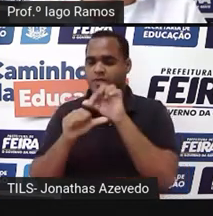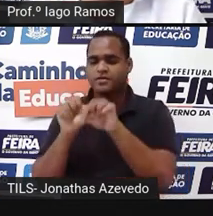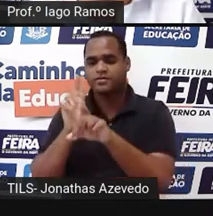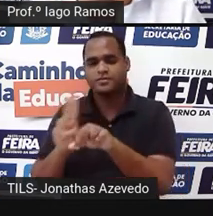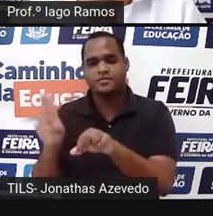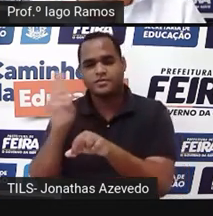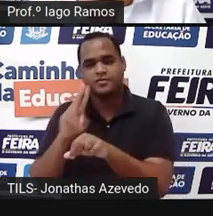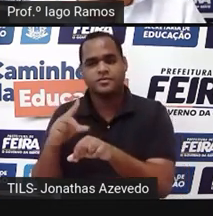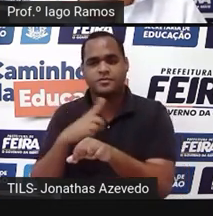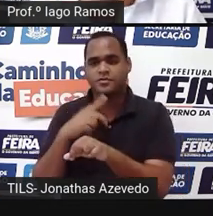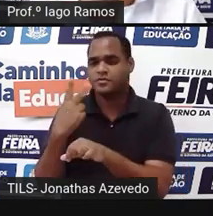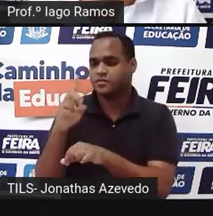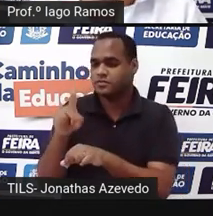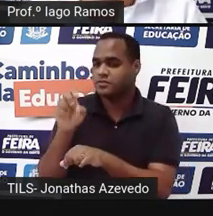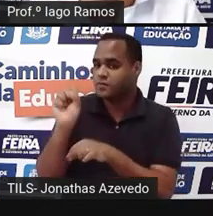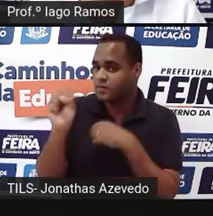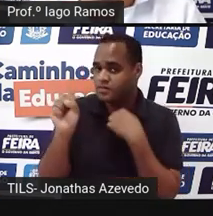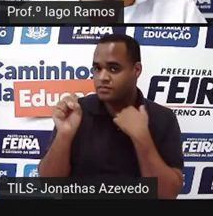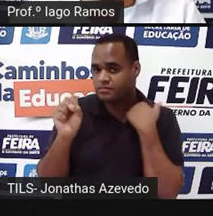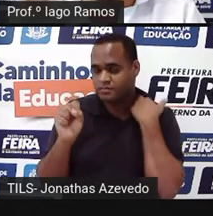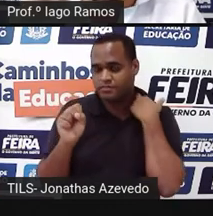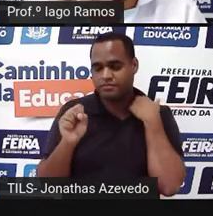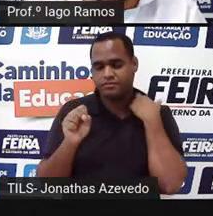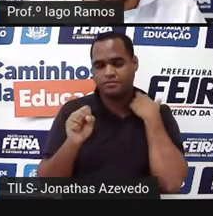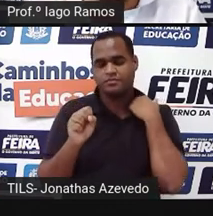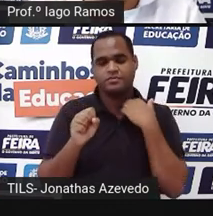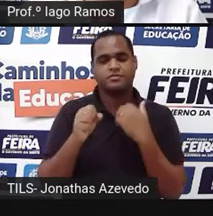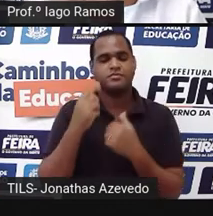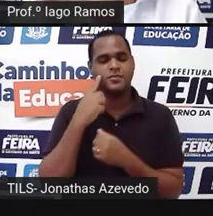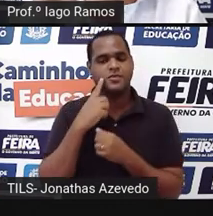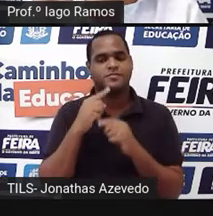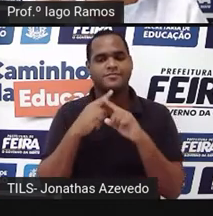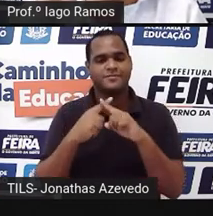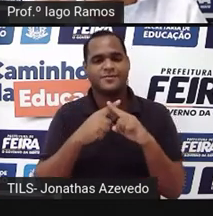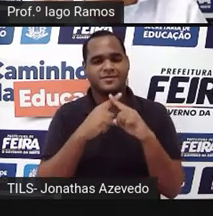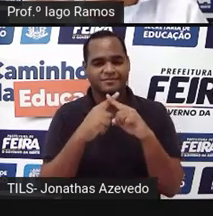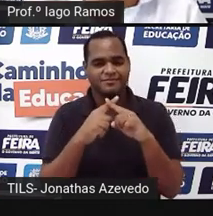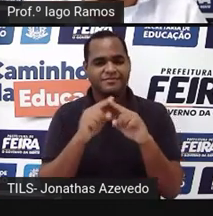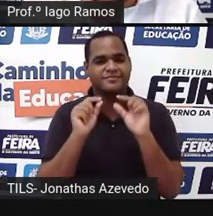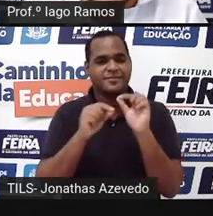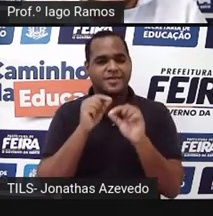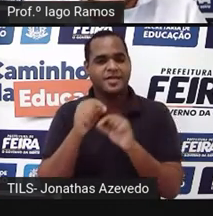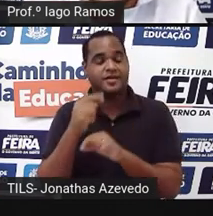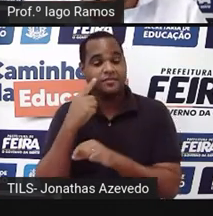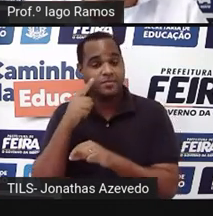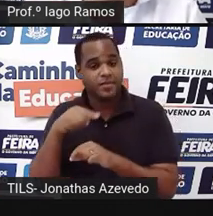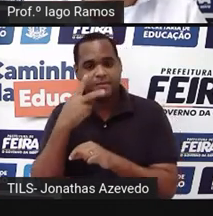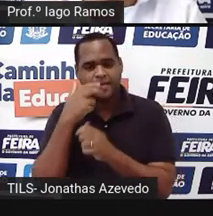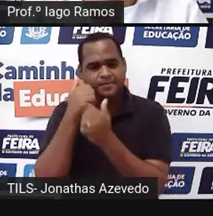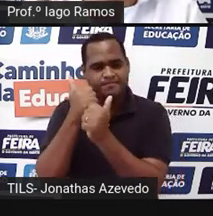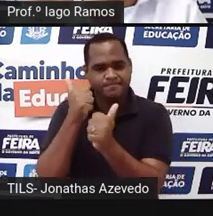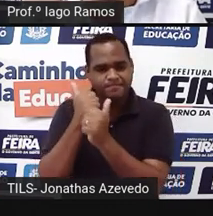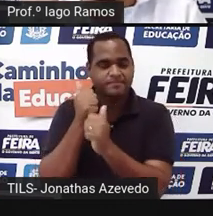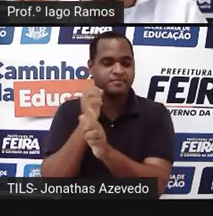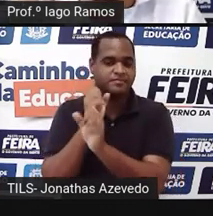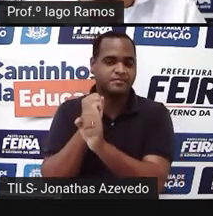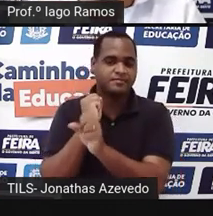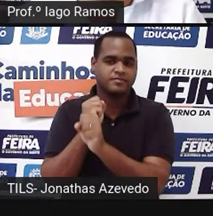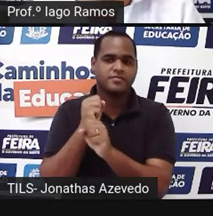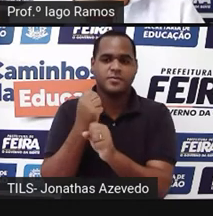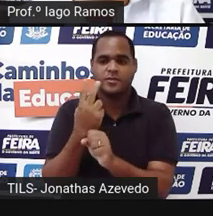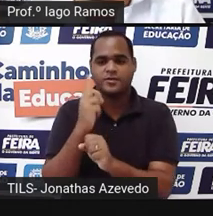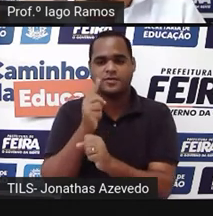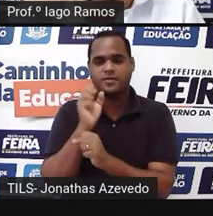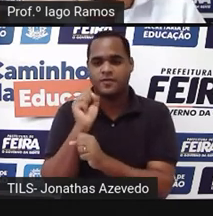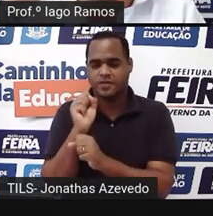2,8 tá bom? Então esse x aí é... a medida aproximada né vai ser 2